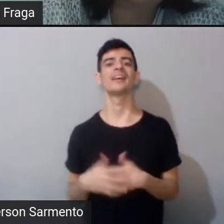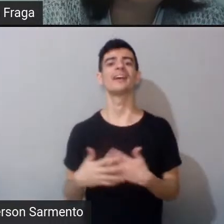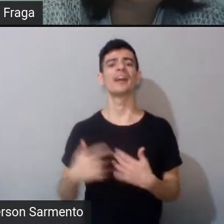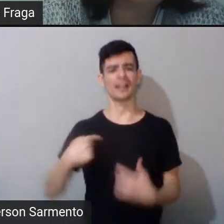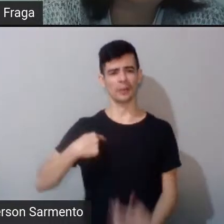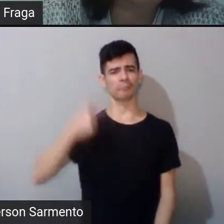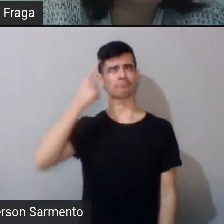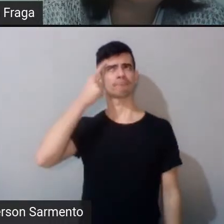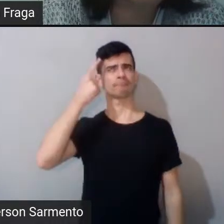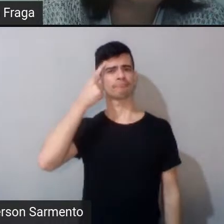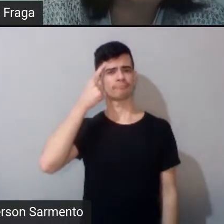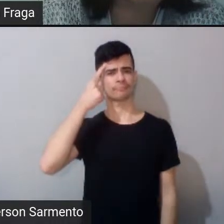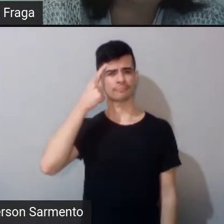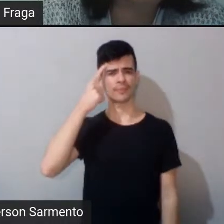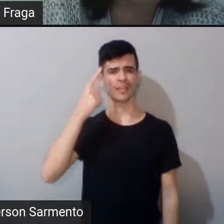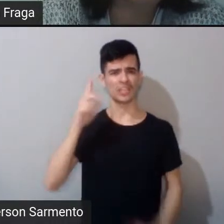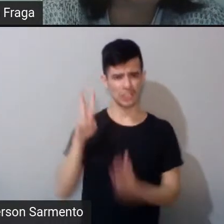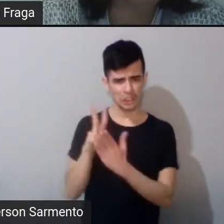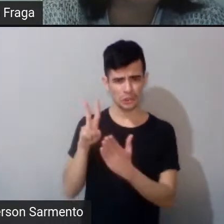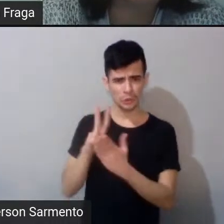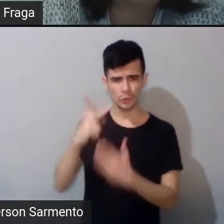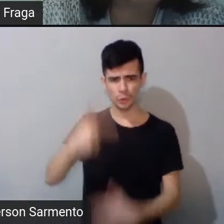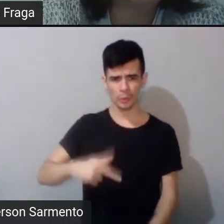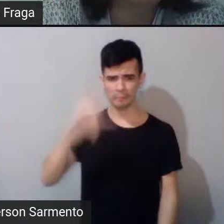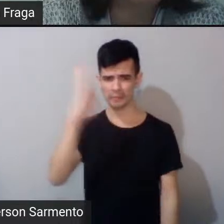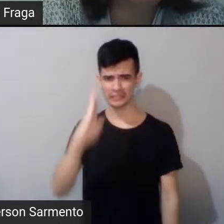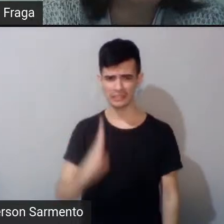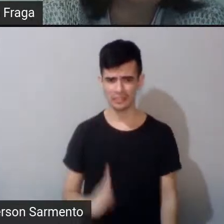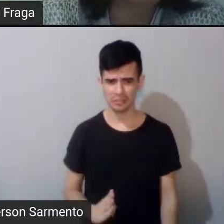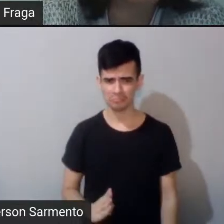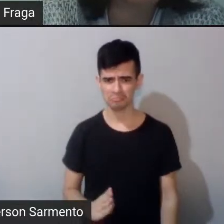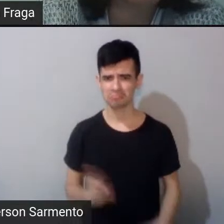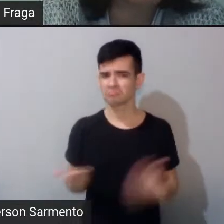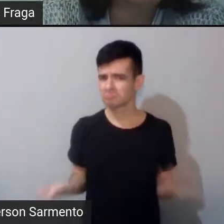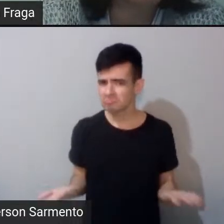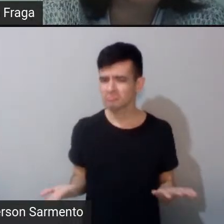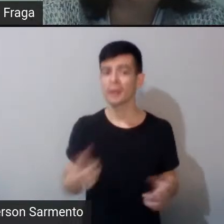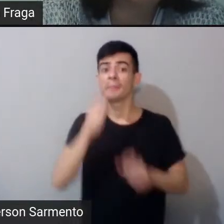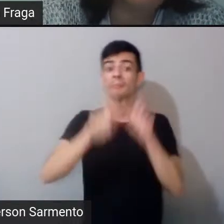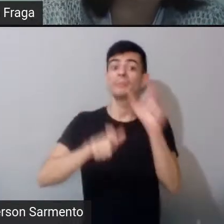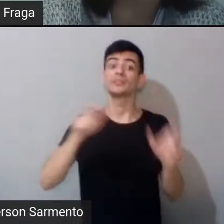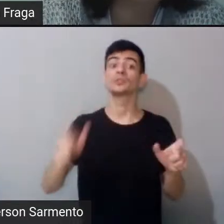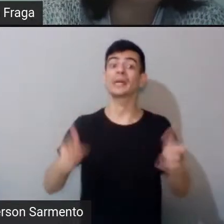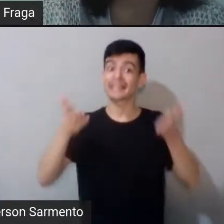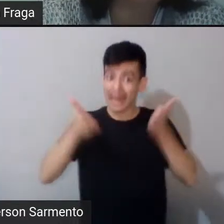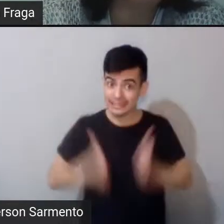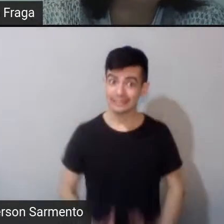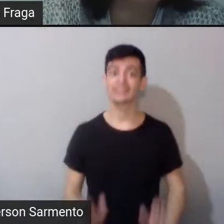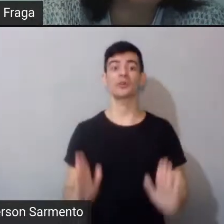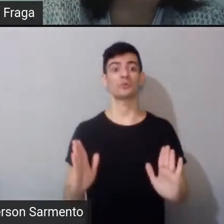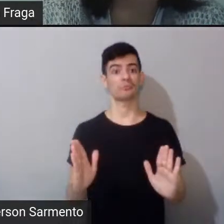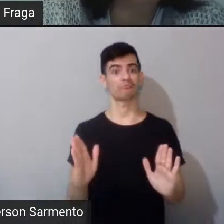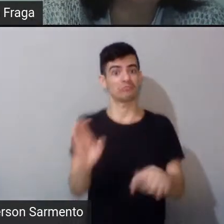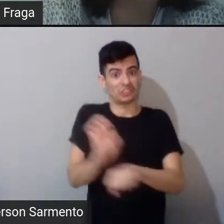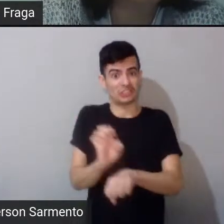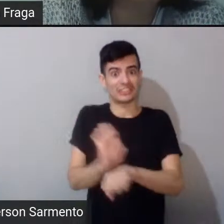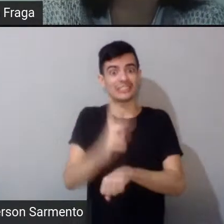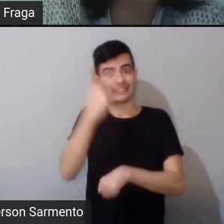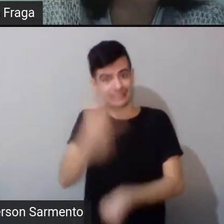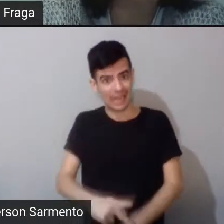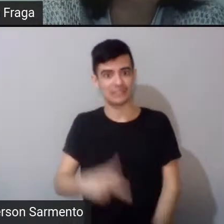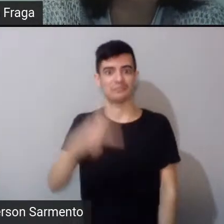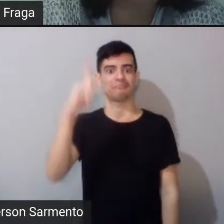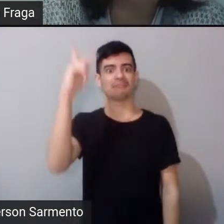brasileiro, mas o brasileiro é aquele que nasceu no Estado da Nação Brasil, que ele tem como estrutura, aquela lei, e o chamado